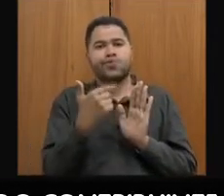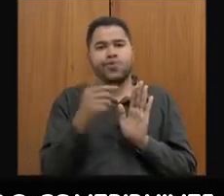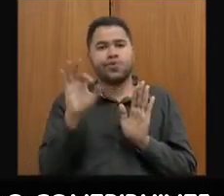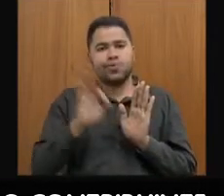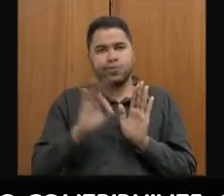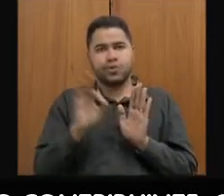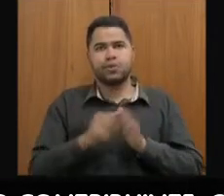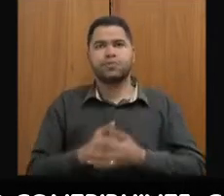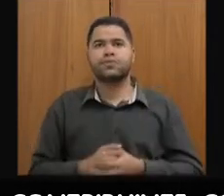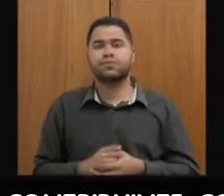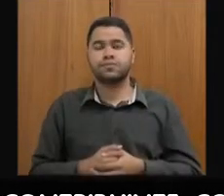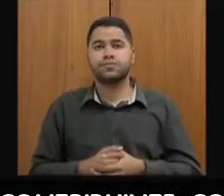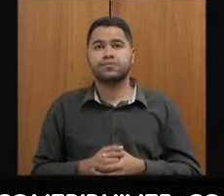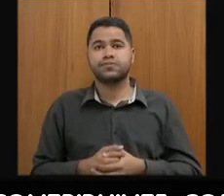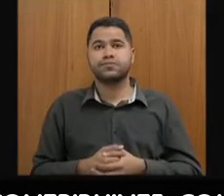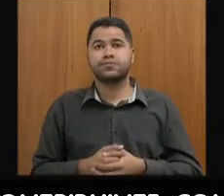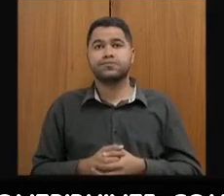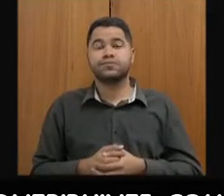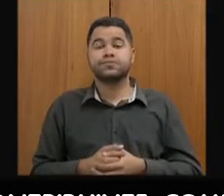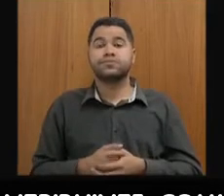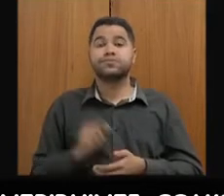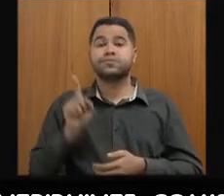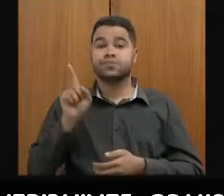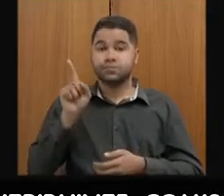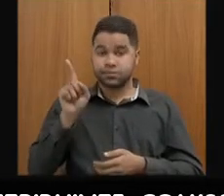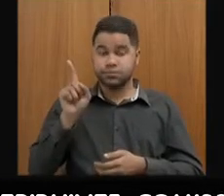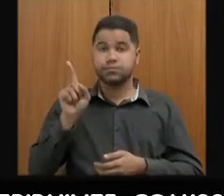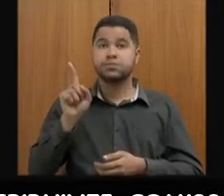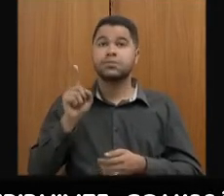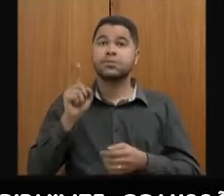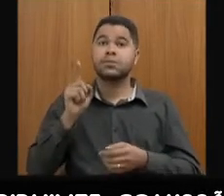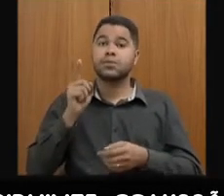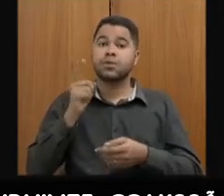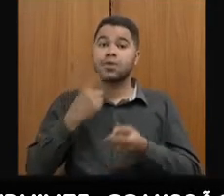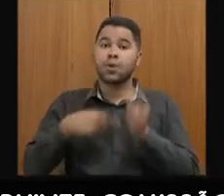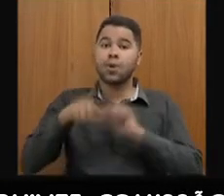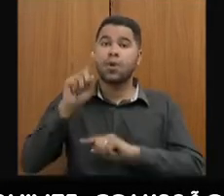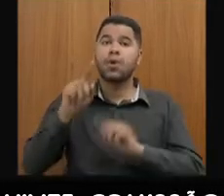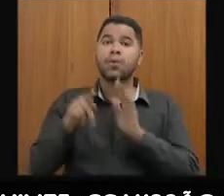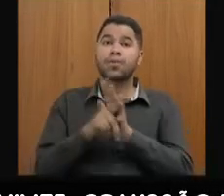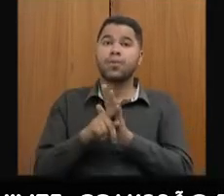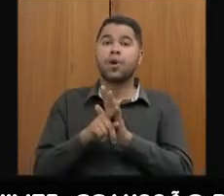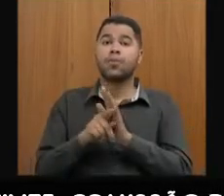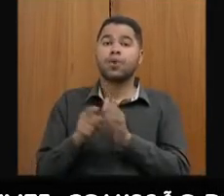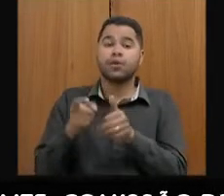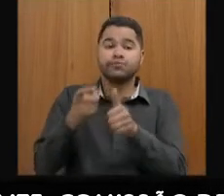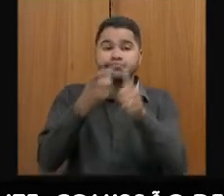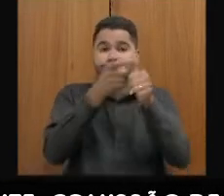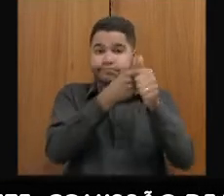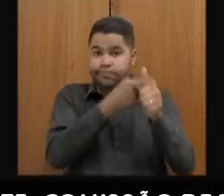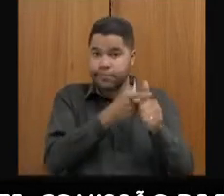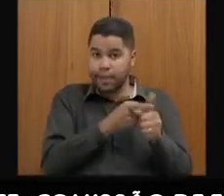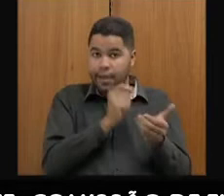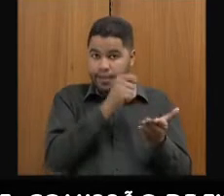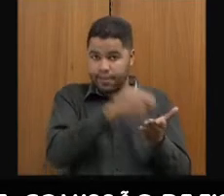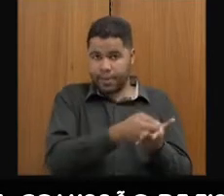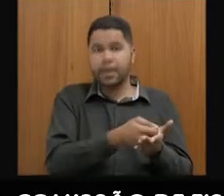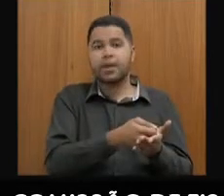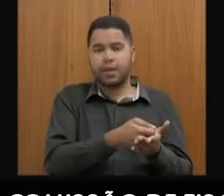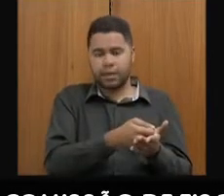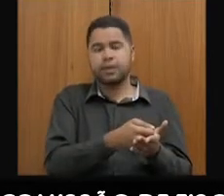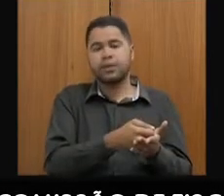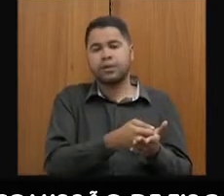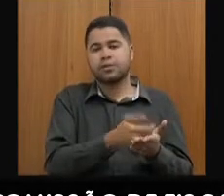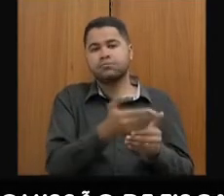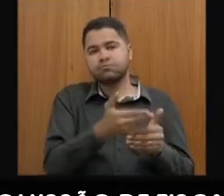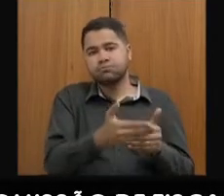constitucional. Aqui, a evolução do estoque de restos a pagar. Nós tínhamos aí,